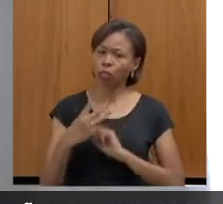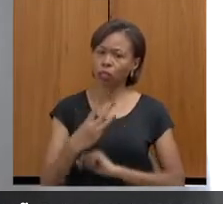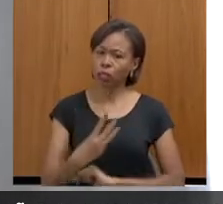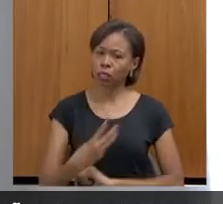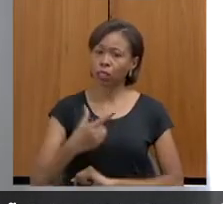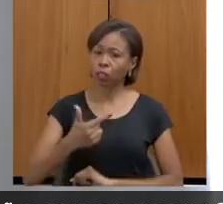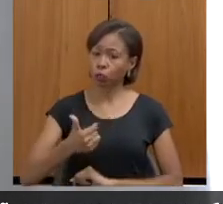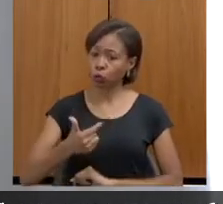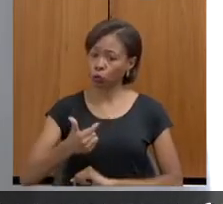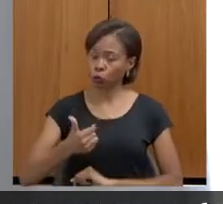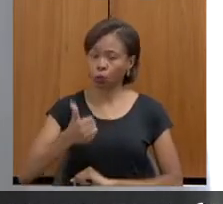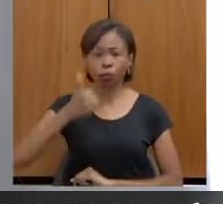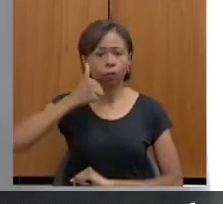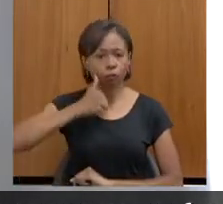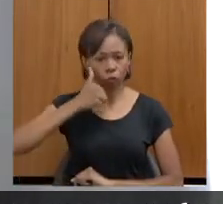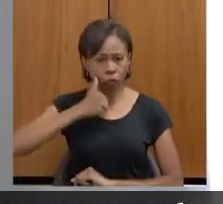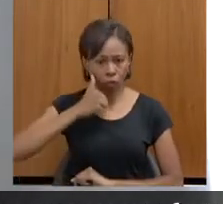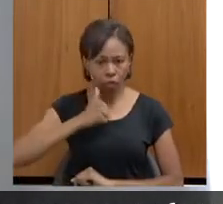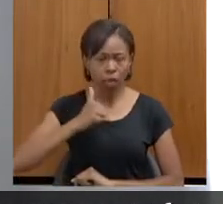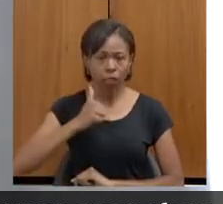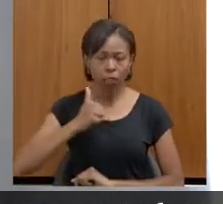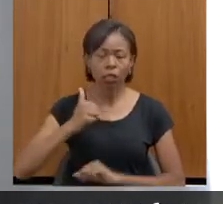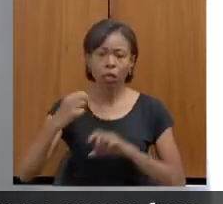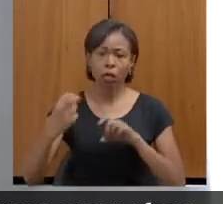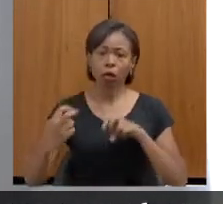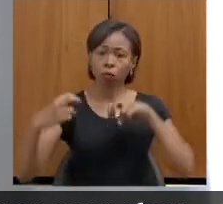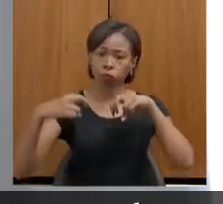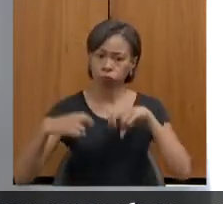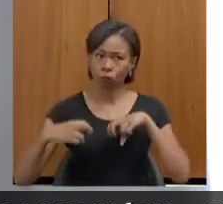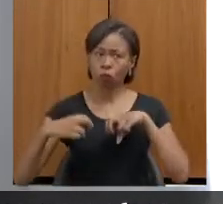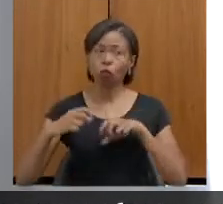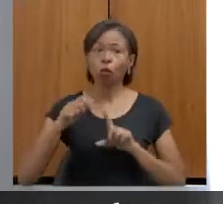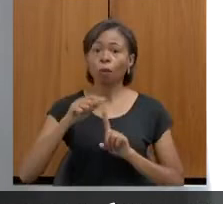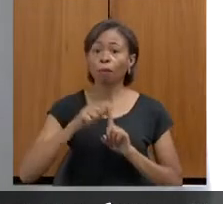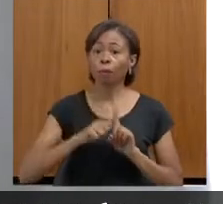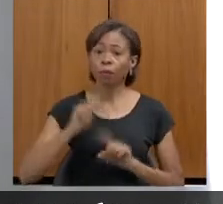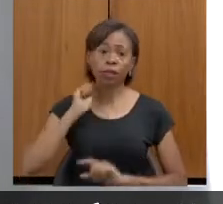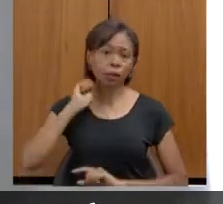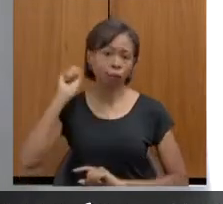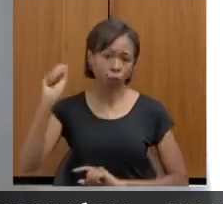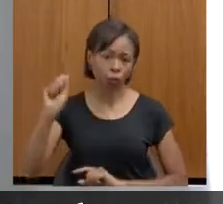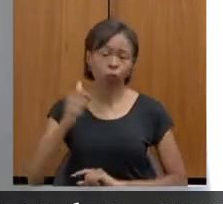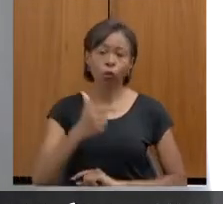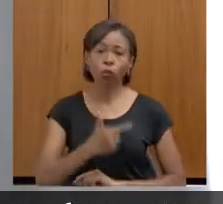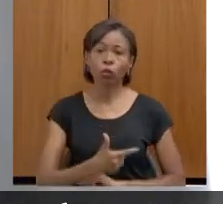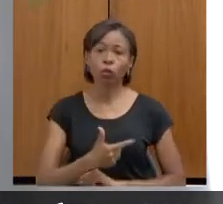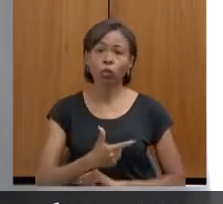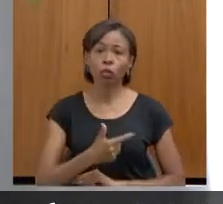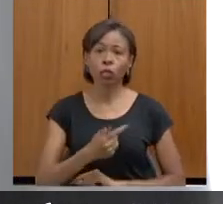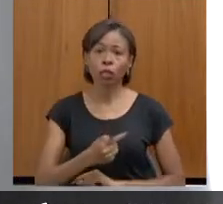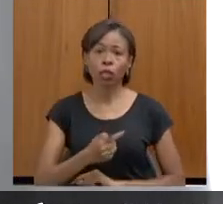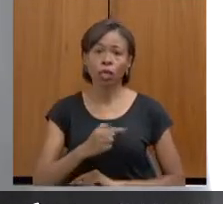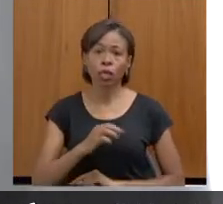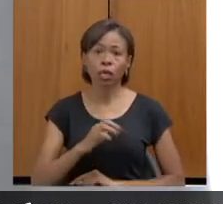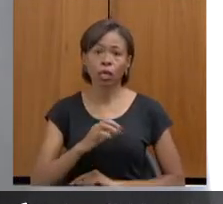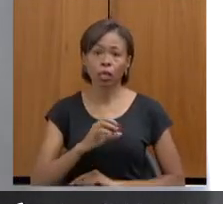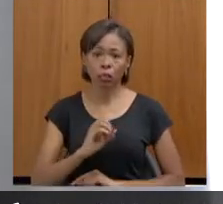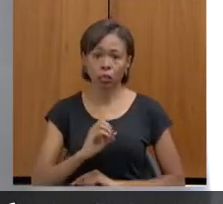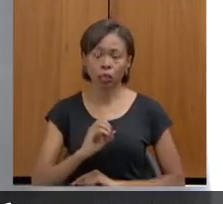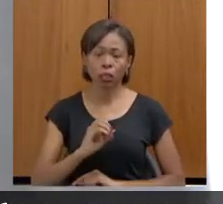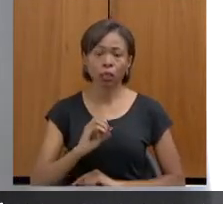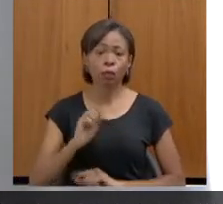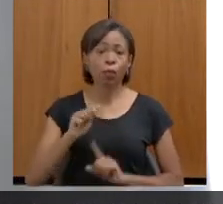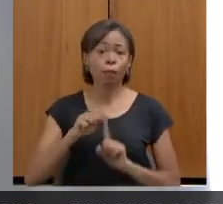312 mulheres ouvidas na Casa da Mulher Mineira no mês de abril e 267 mulheres ouvidas no mês de